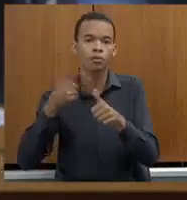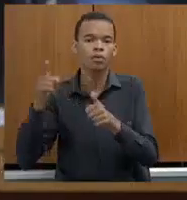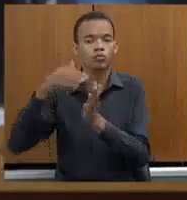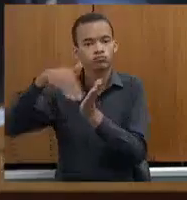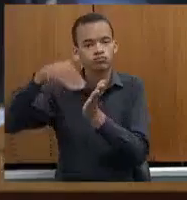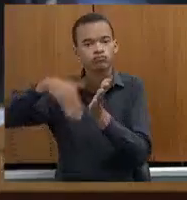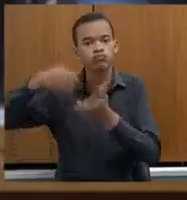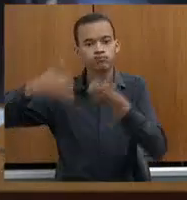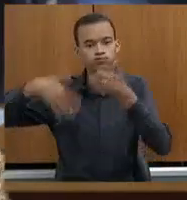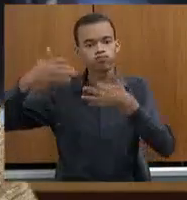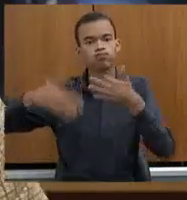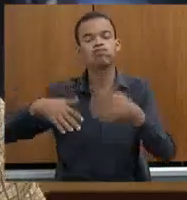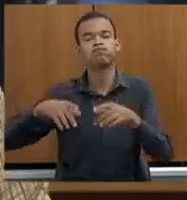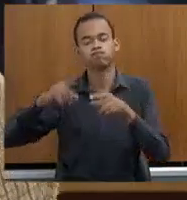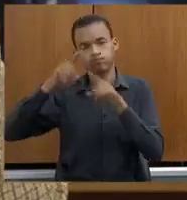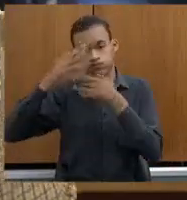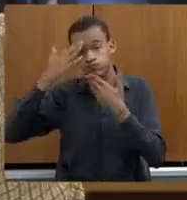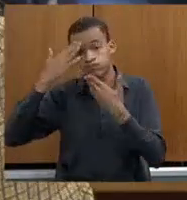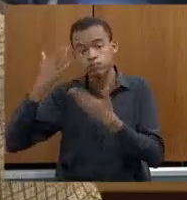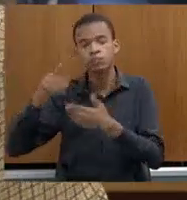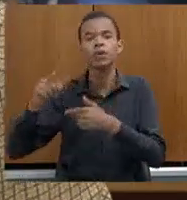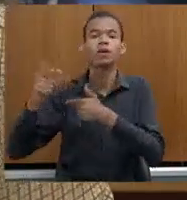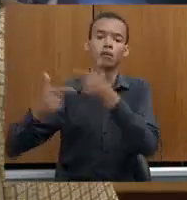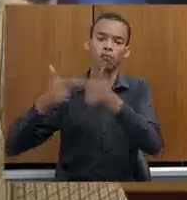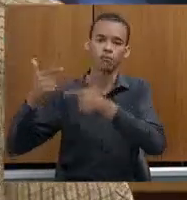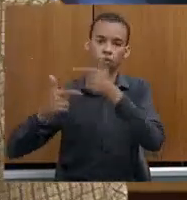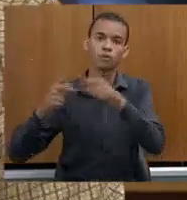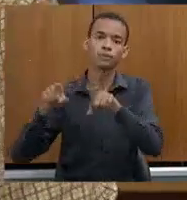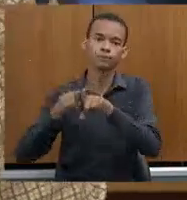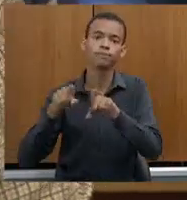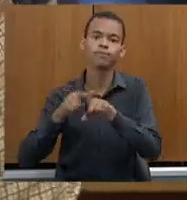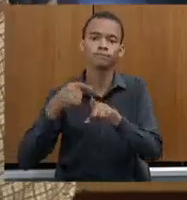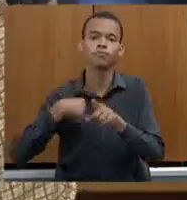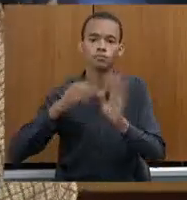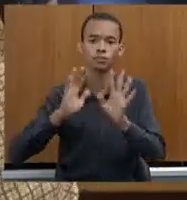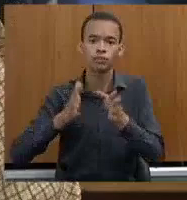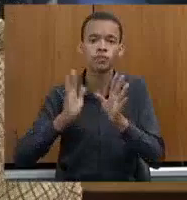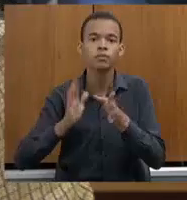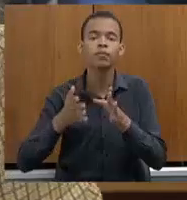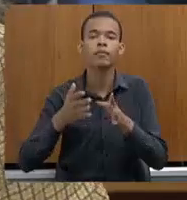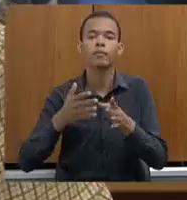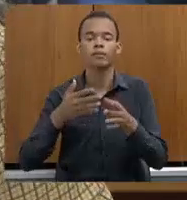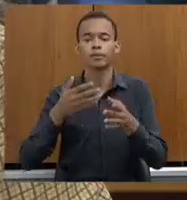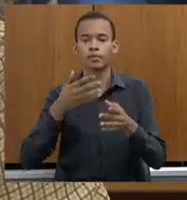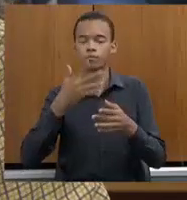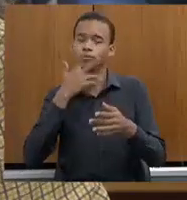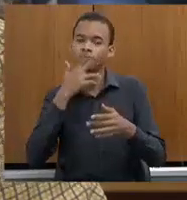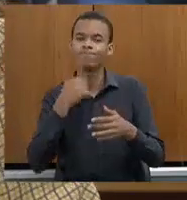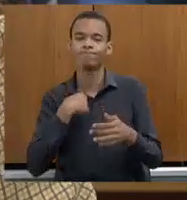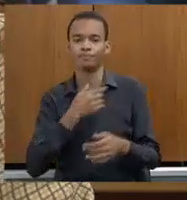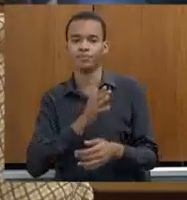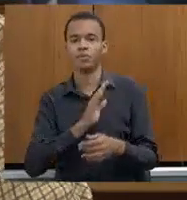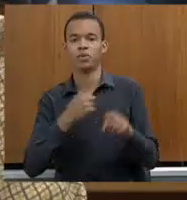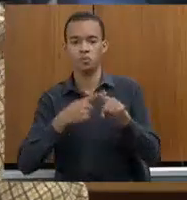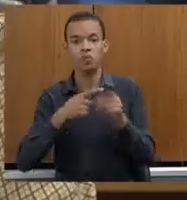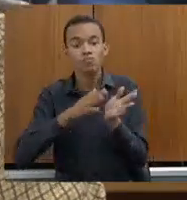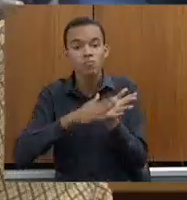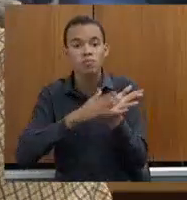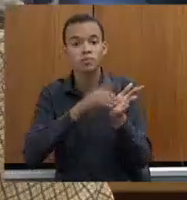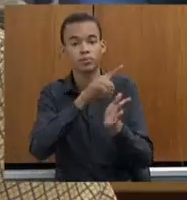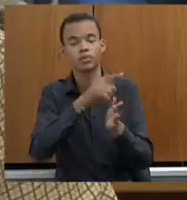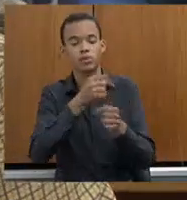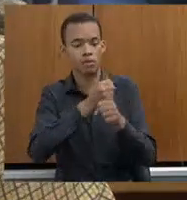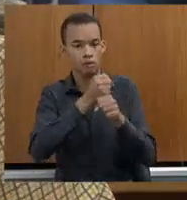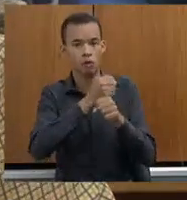dizer novamente do seu trabalho, como eu disse no meu tom de despedida, elogiando. Oito anos aqui,